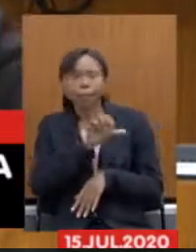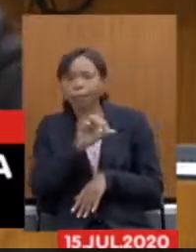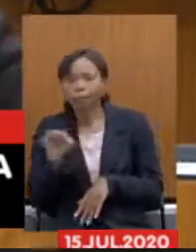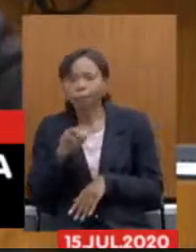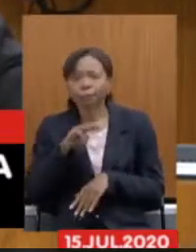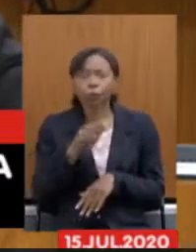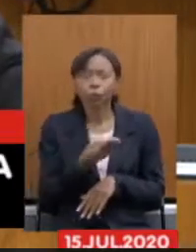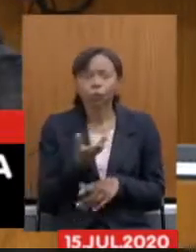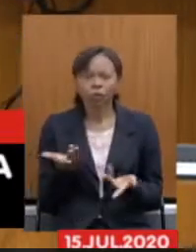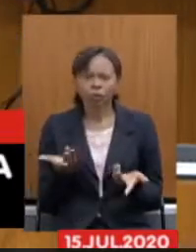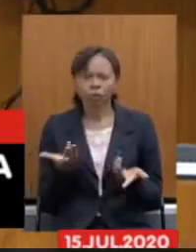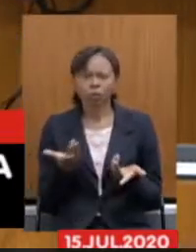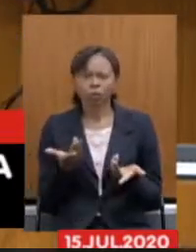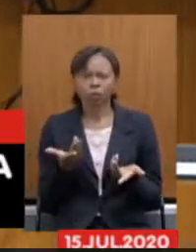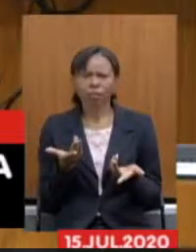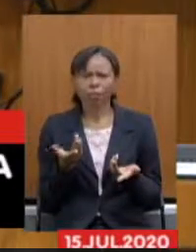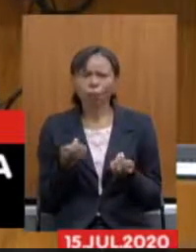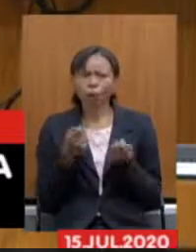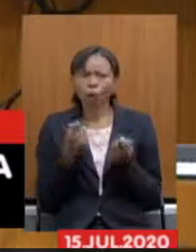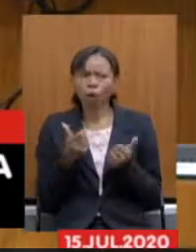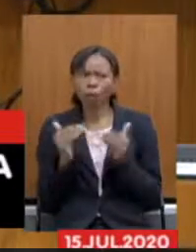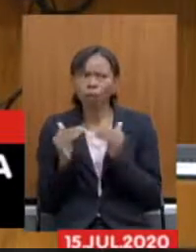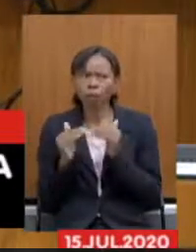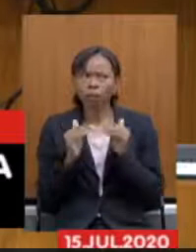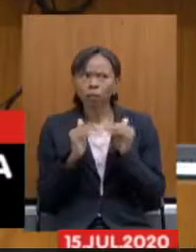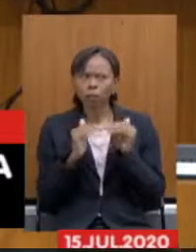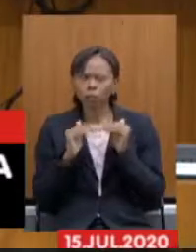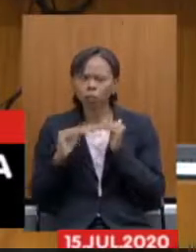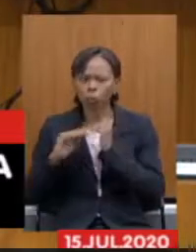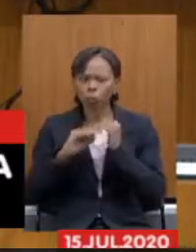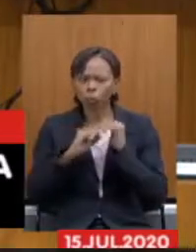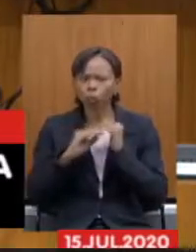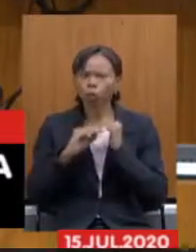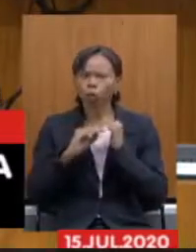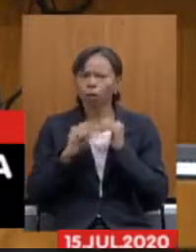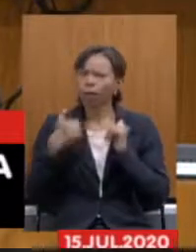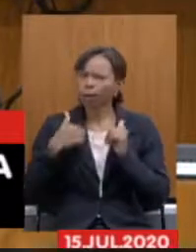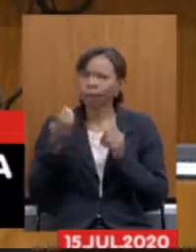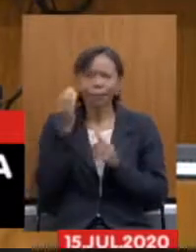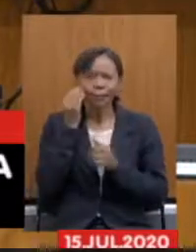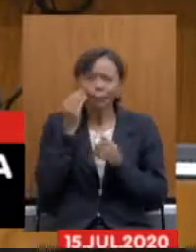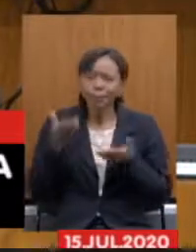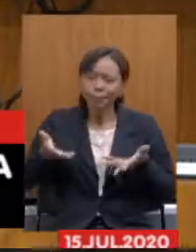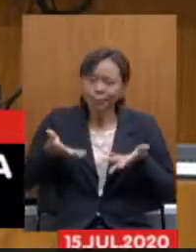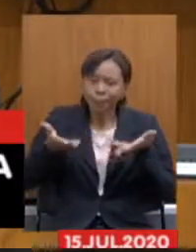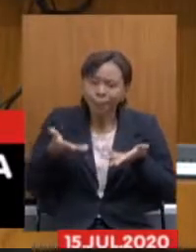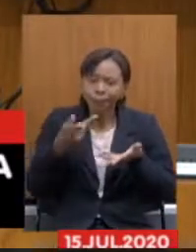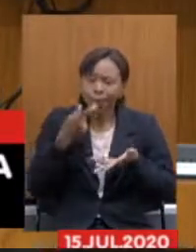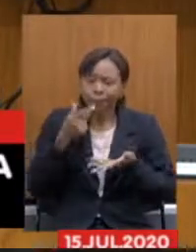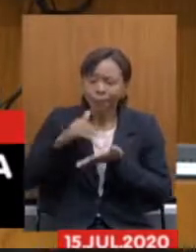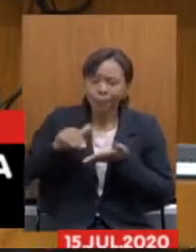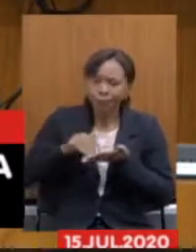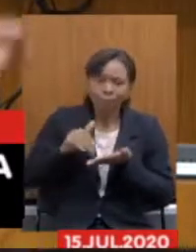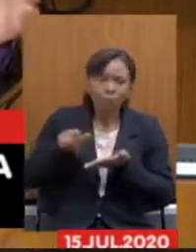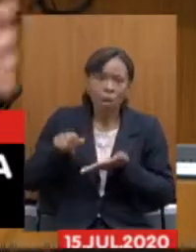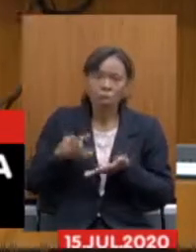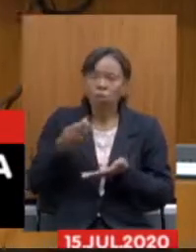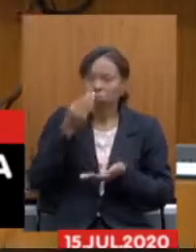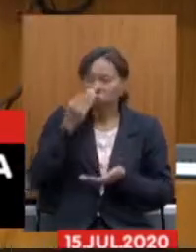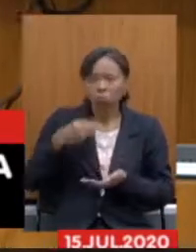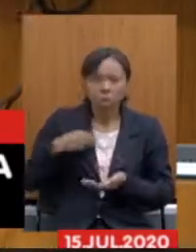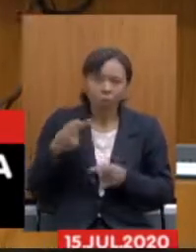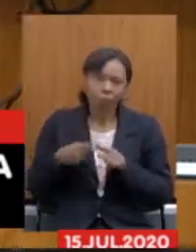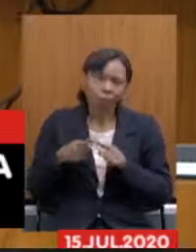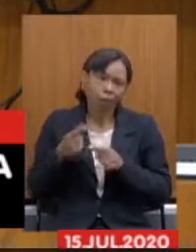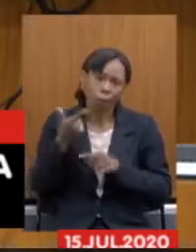empate e olha que foram que eu tentei alertar o meu secretário por várias vezes mas ele não quis me receber porque tinha